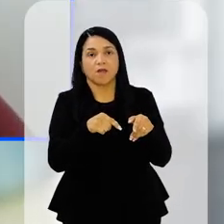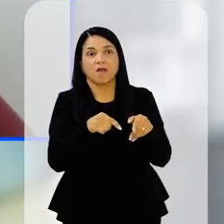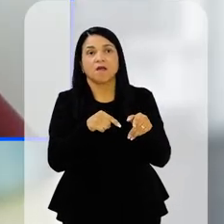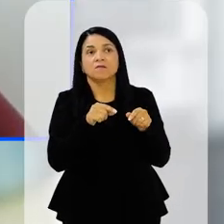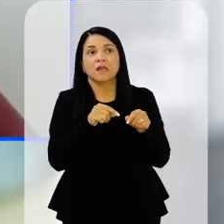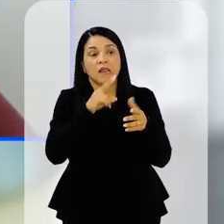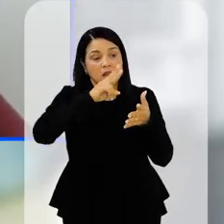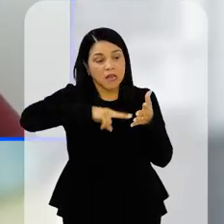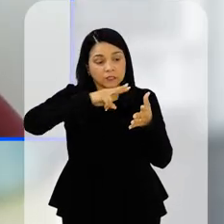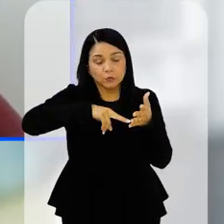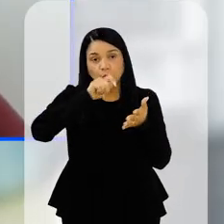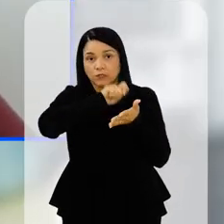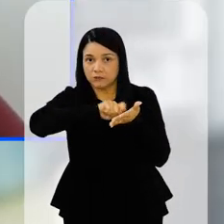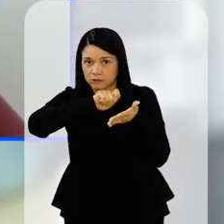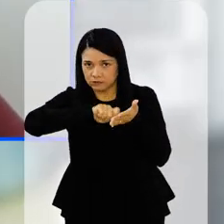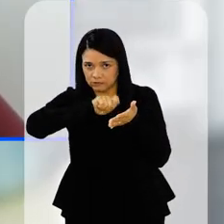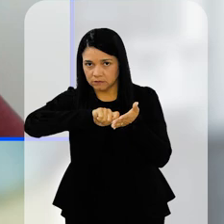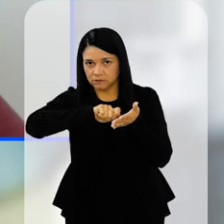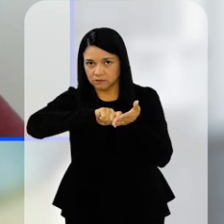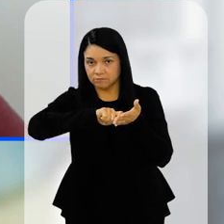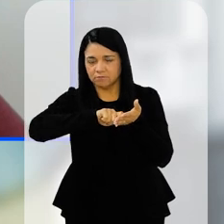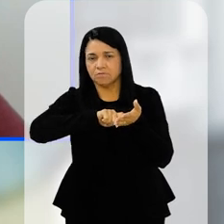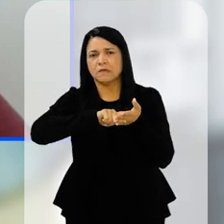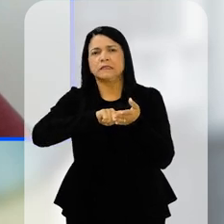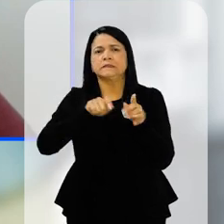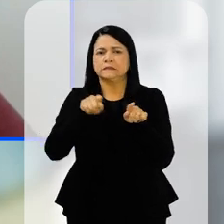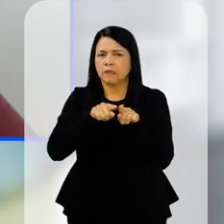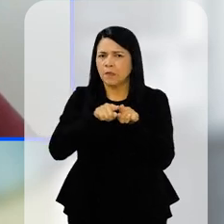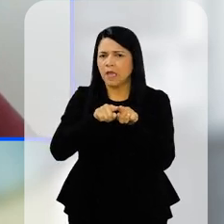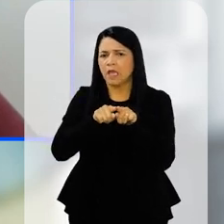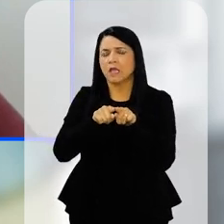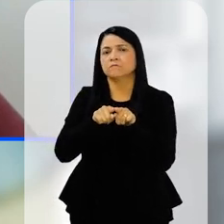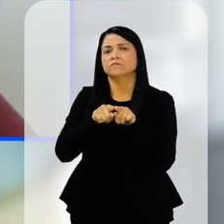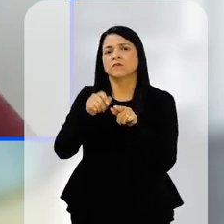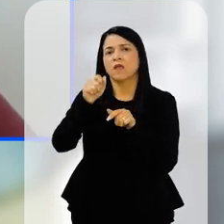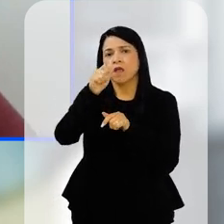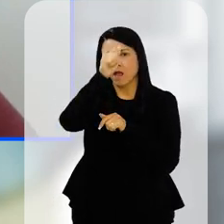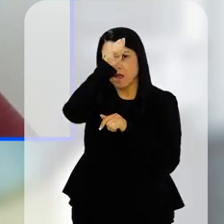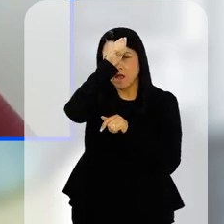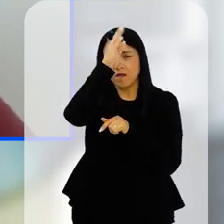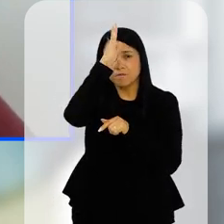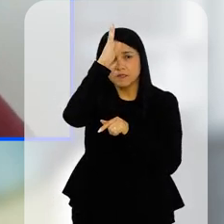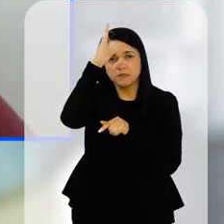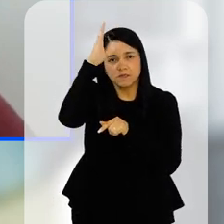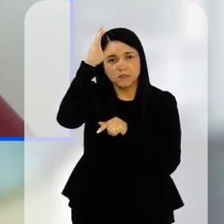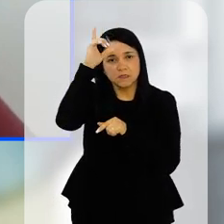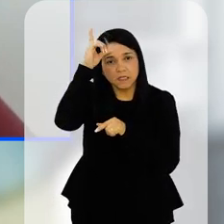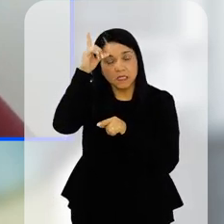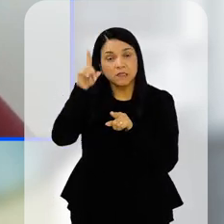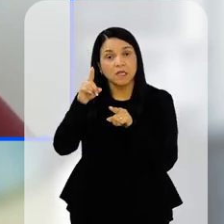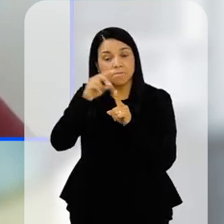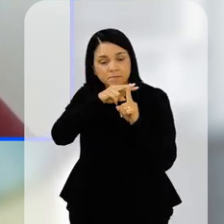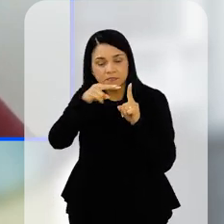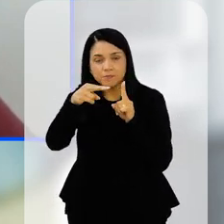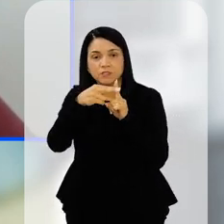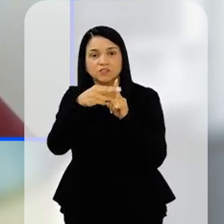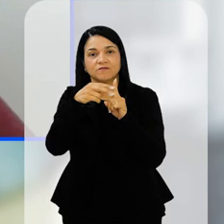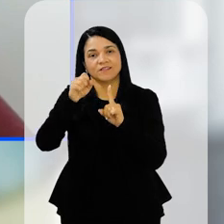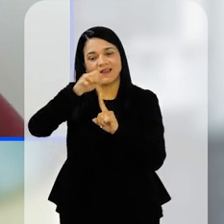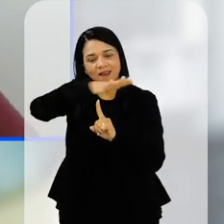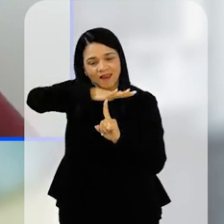de leitura e escrita, mas a gente tem falado cada vez mais em alfabetização na perspectiva do letramento. Então,